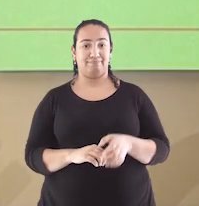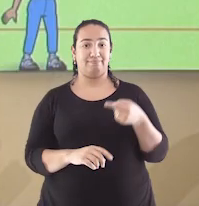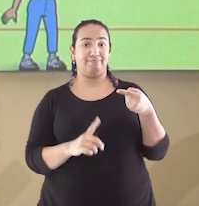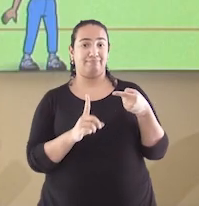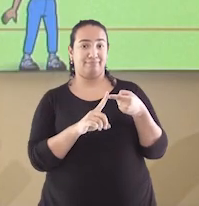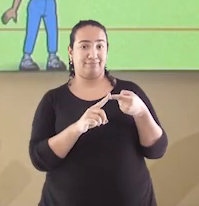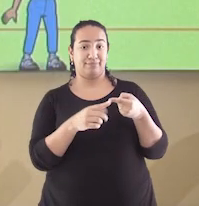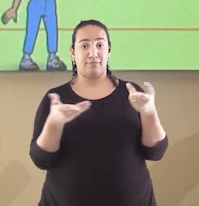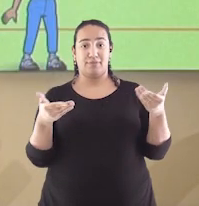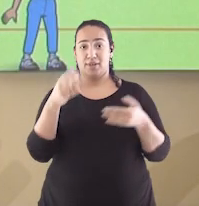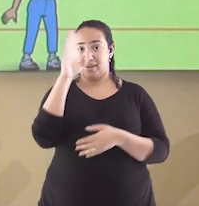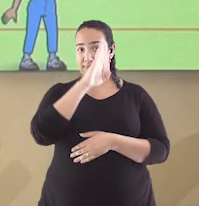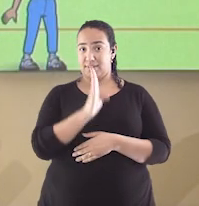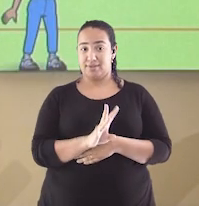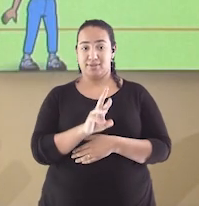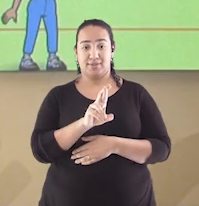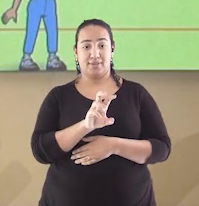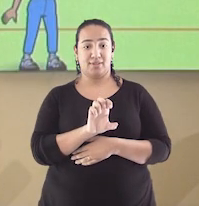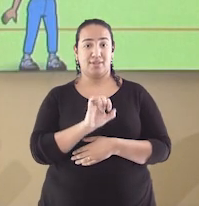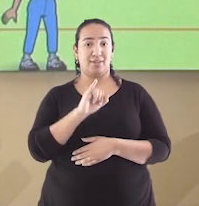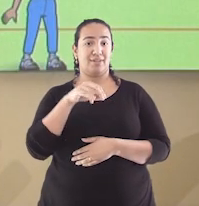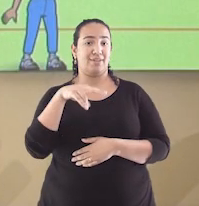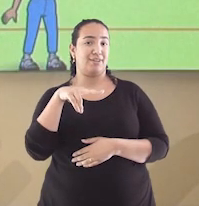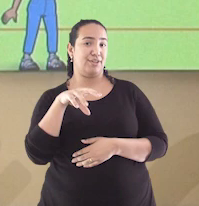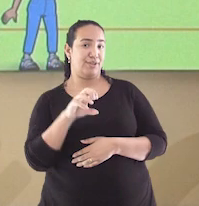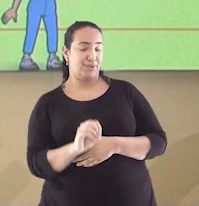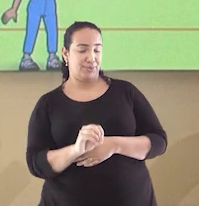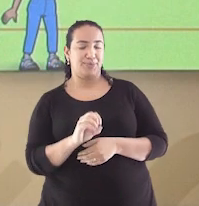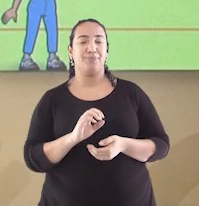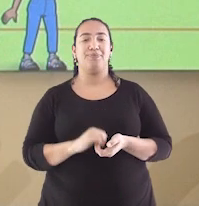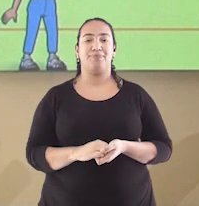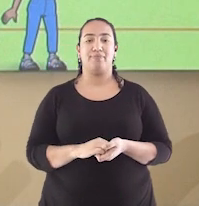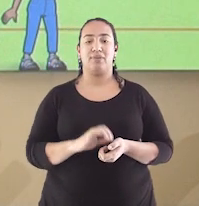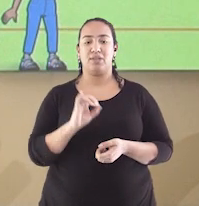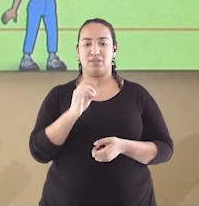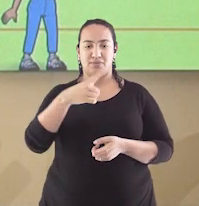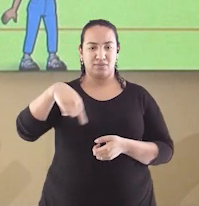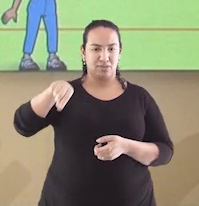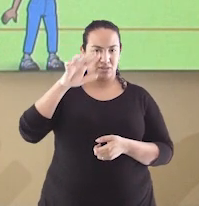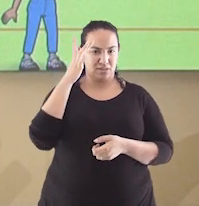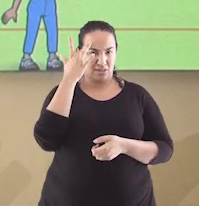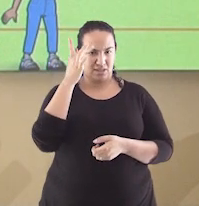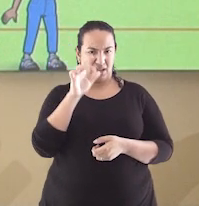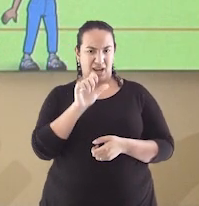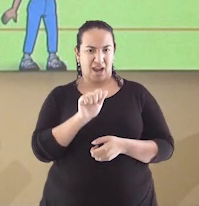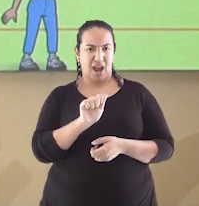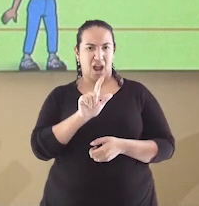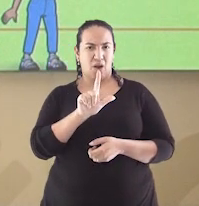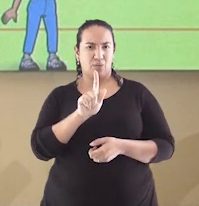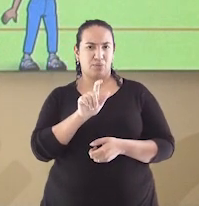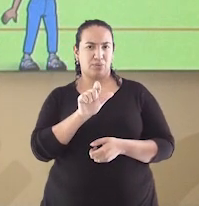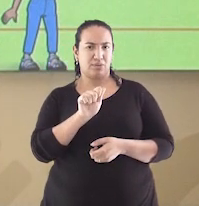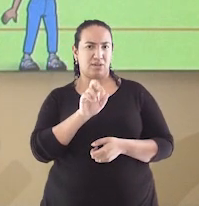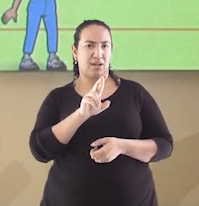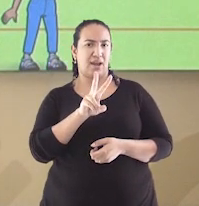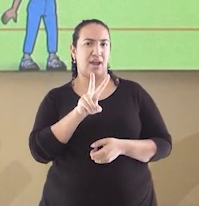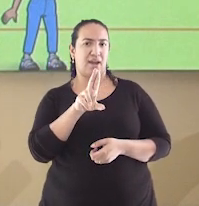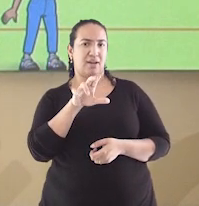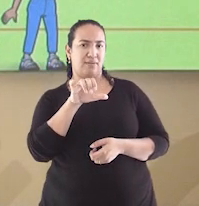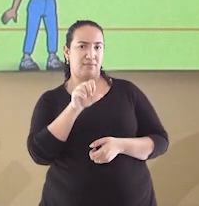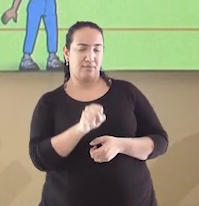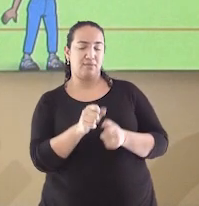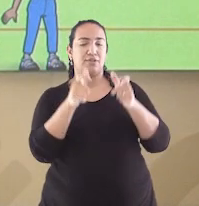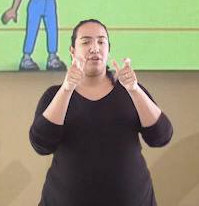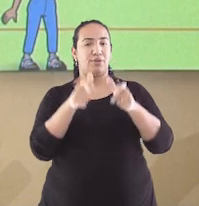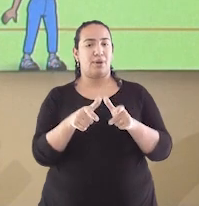É a elevação do Brasil ao Reino Unido de Portugal e Algarves. E para quem não sabe, Algarves é uma região ao extremo sul de Portugal.